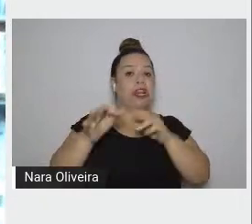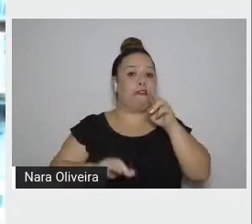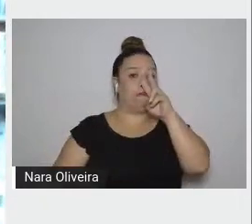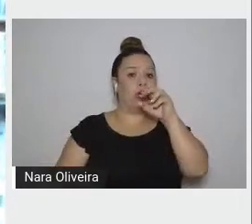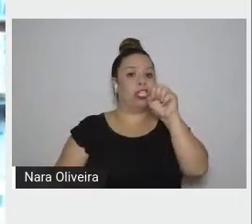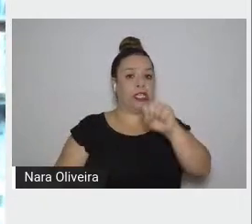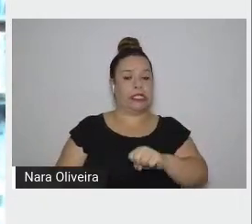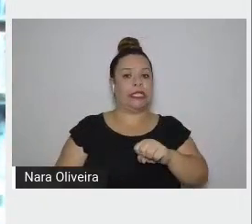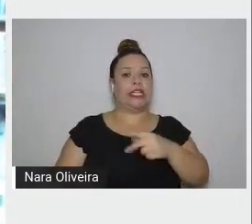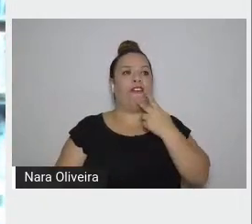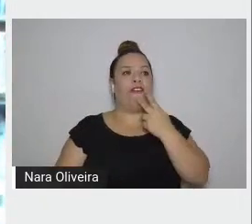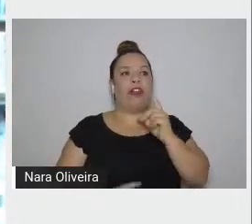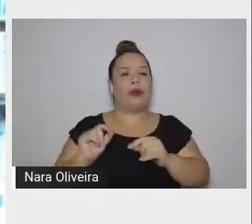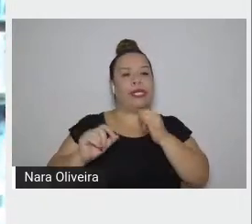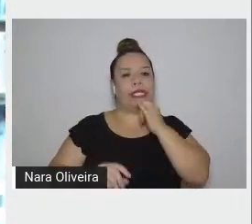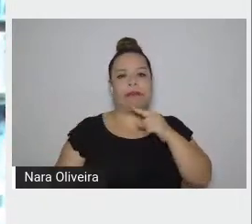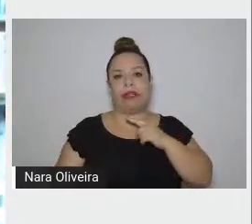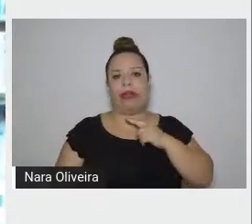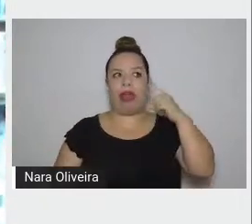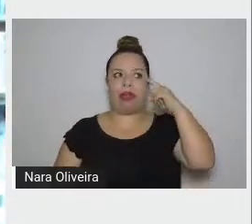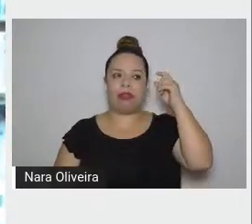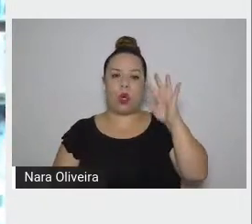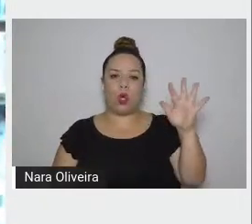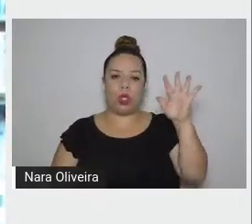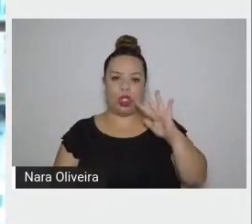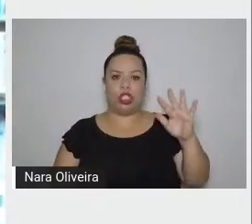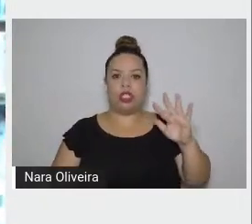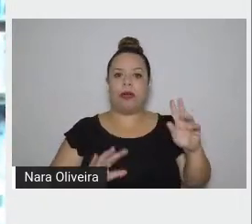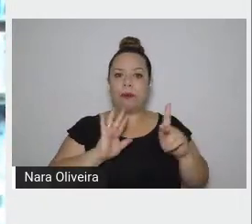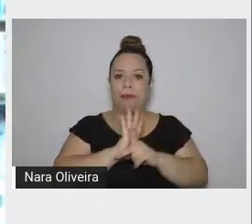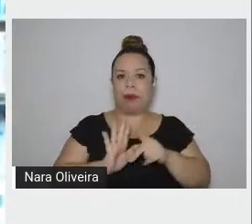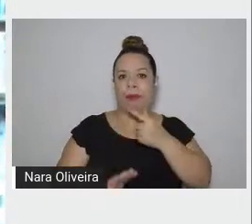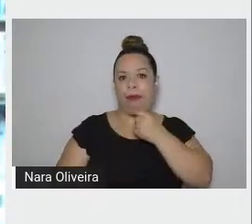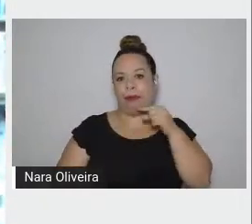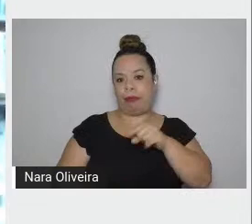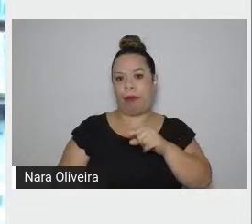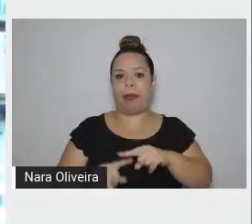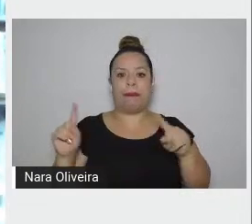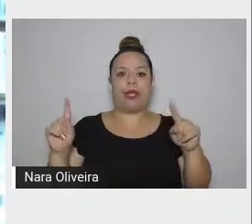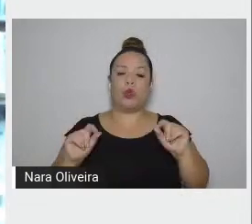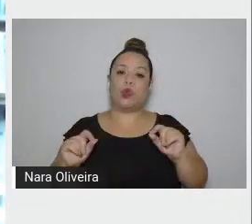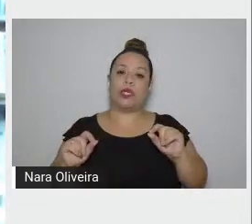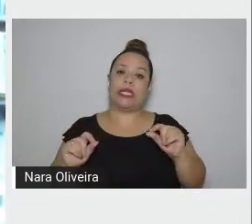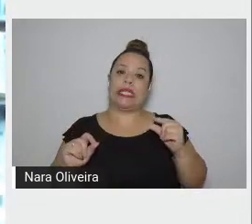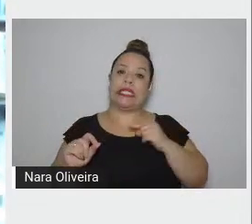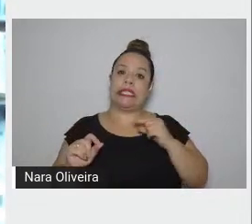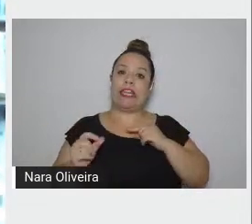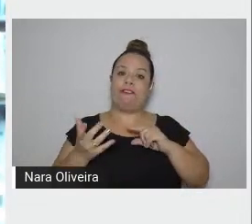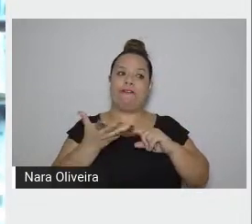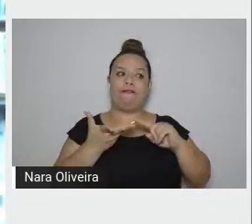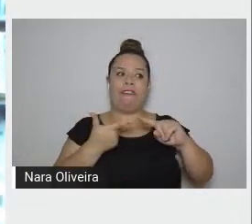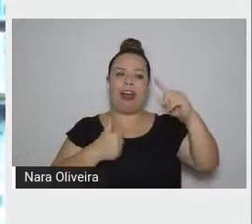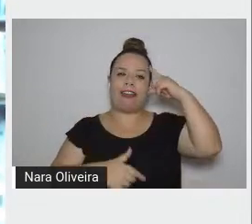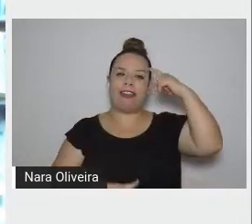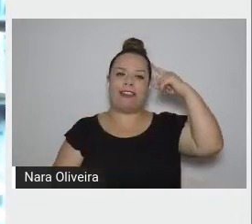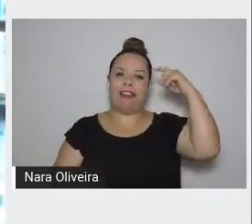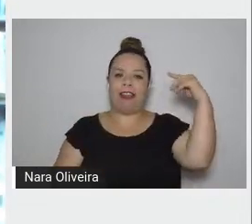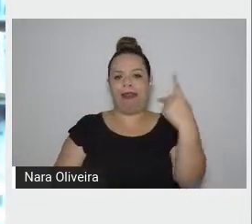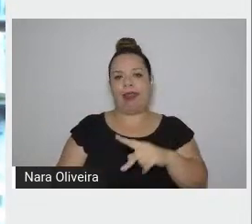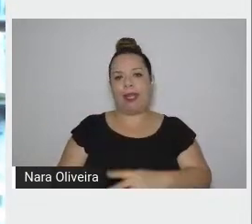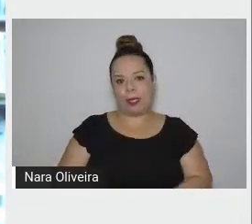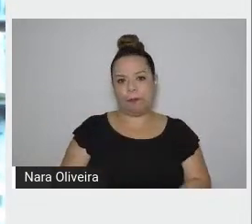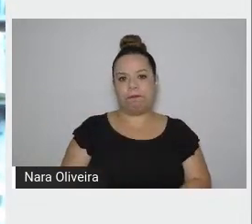da ideologia do Saramago, mas do ideário do Saramago,